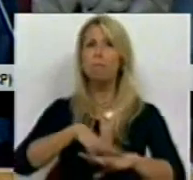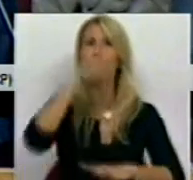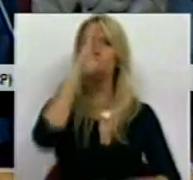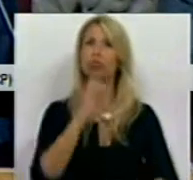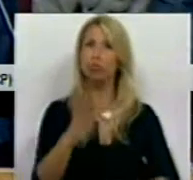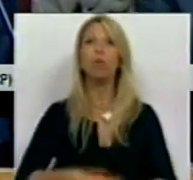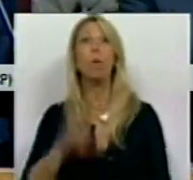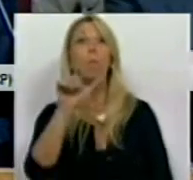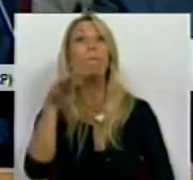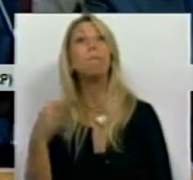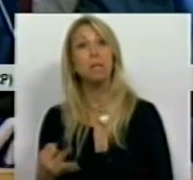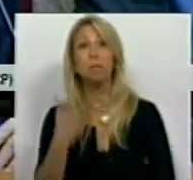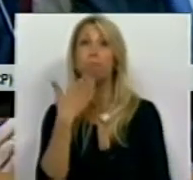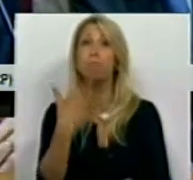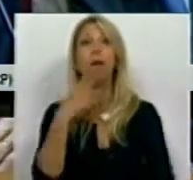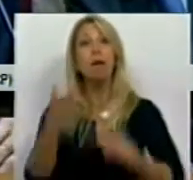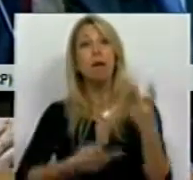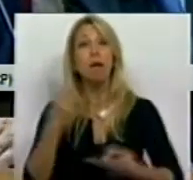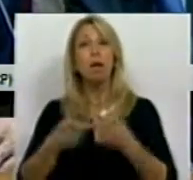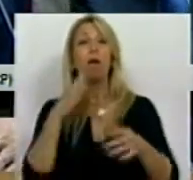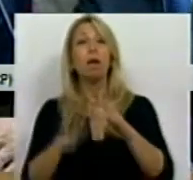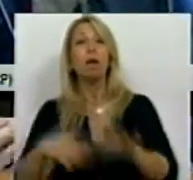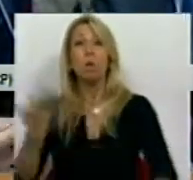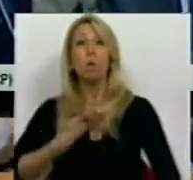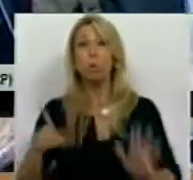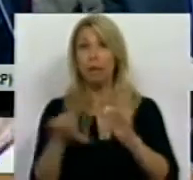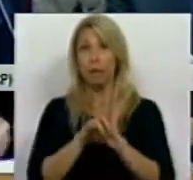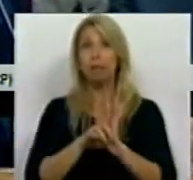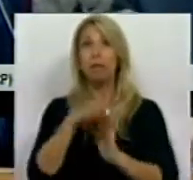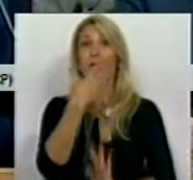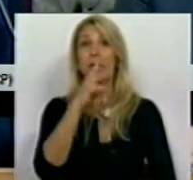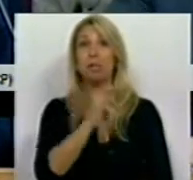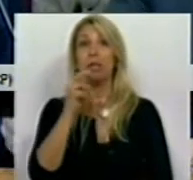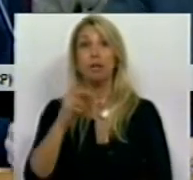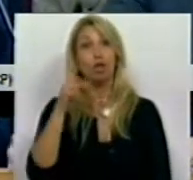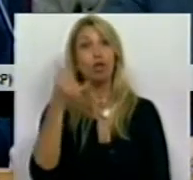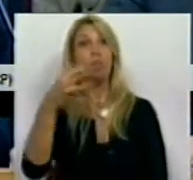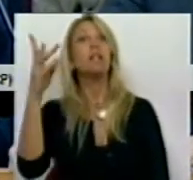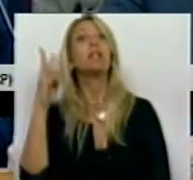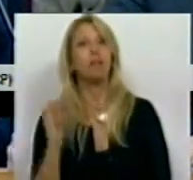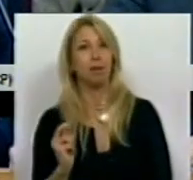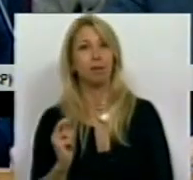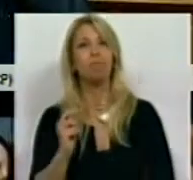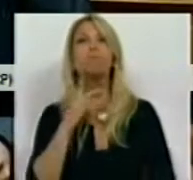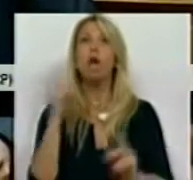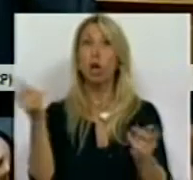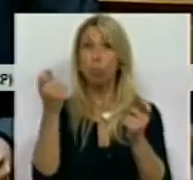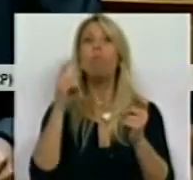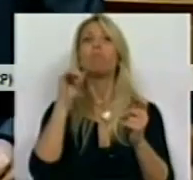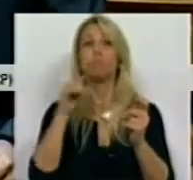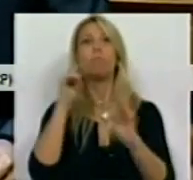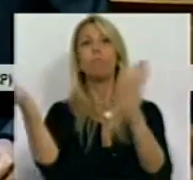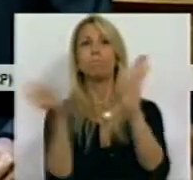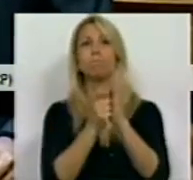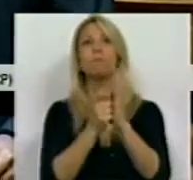O PCP requeriu a apreciação parlamentar do Decreto-Lei 133 de 2013 e promoveu o agendamento deste